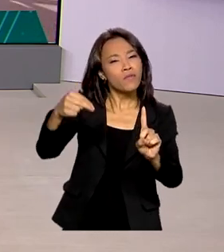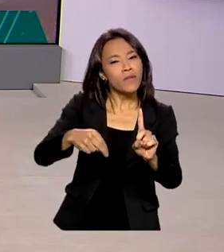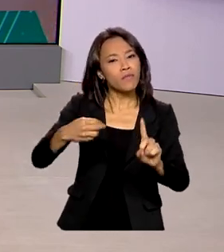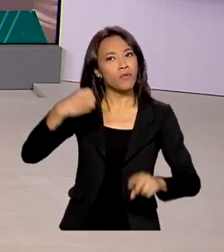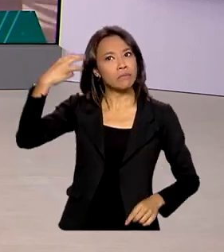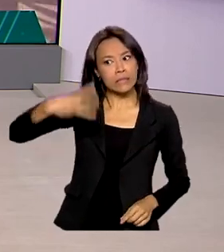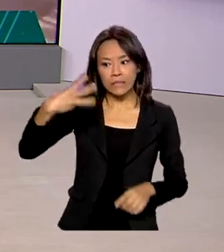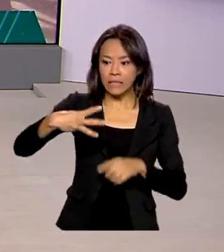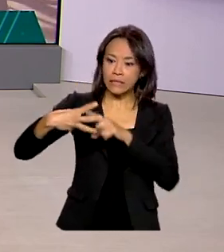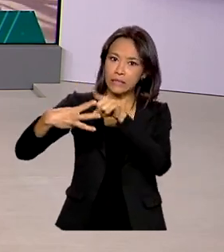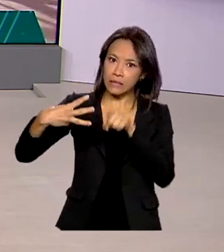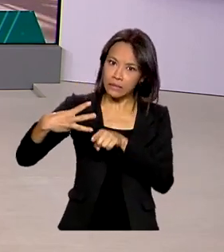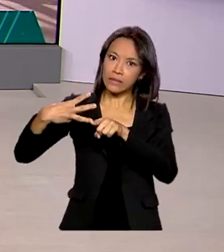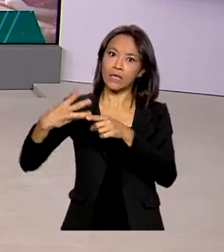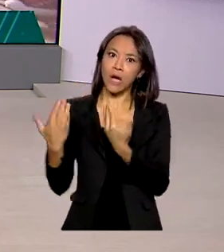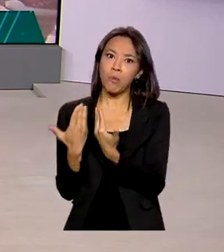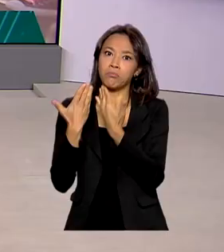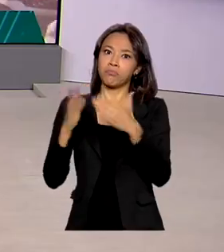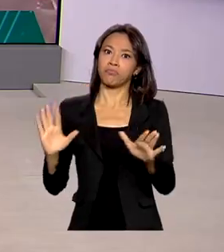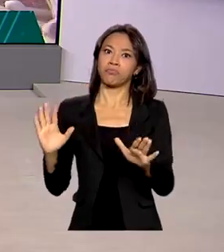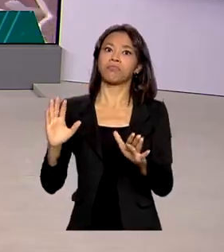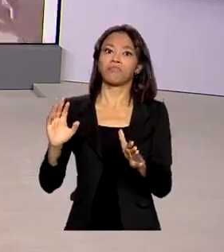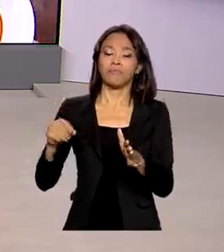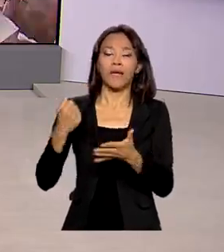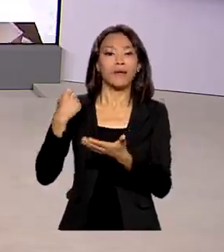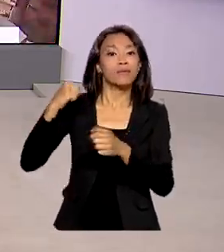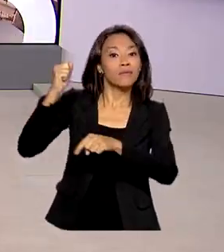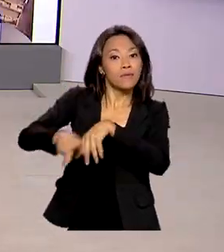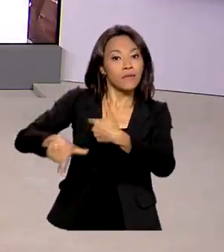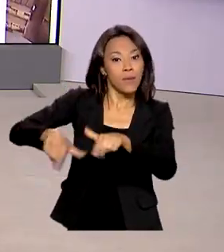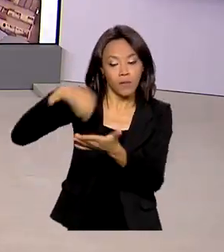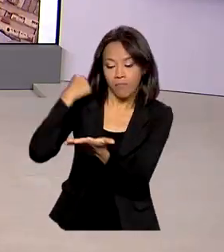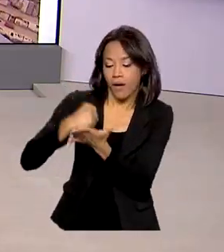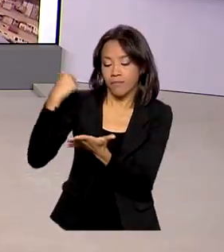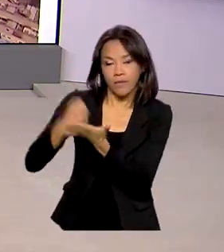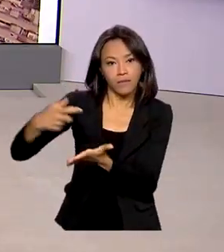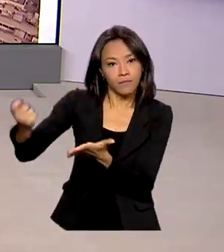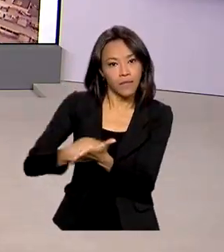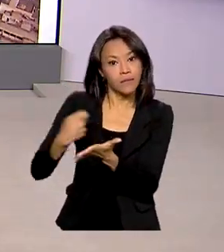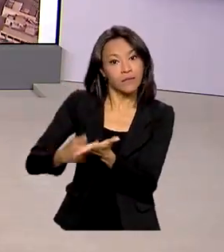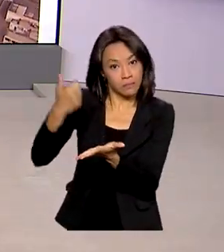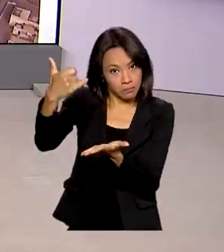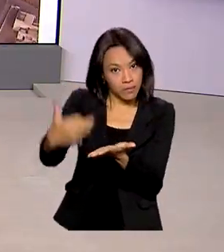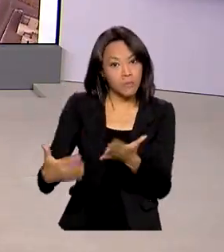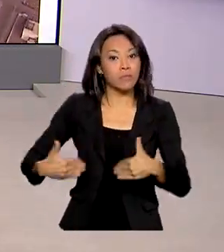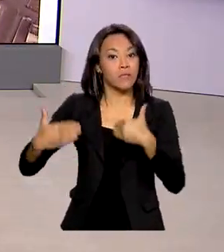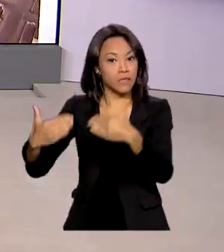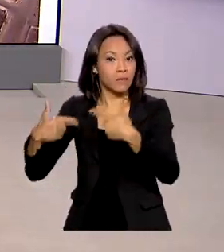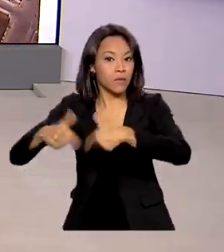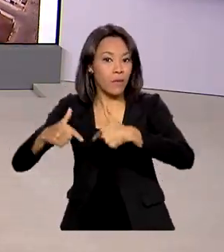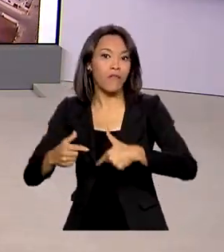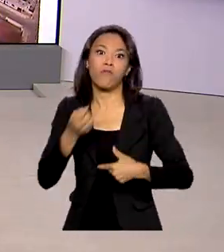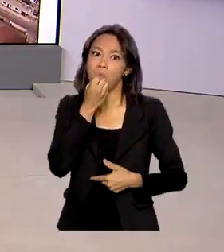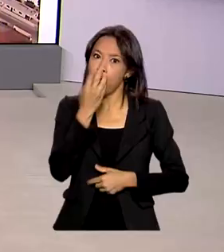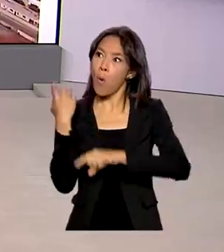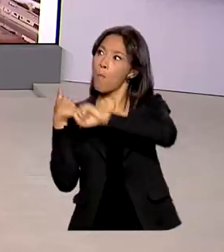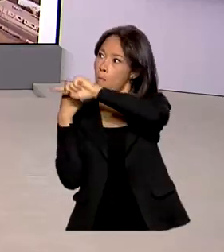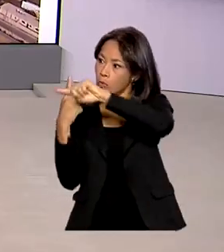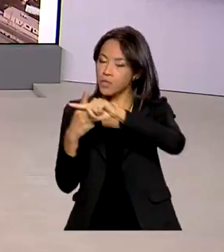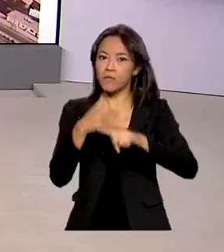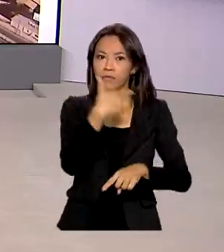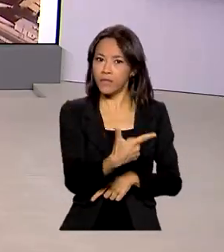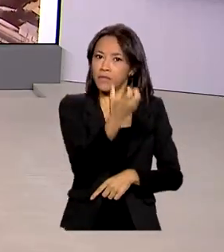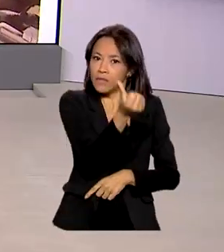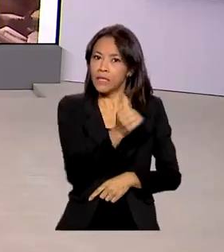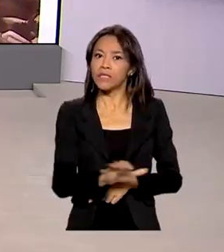ano em geração de emprego com carteira assinada, segundo o Ministério do Trabalho. O número foi positivo nos 26 estados